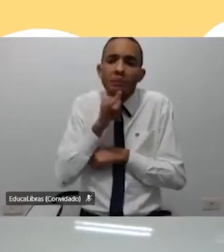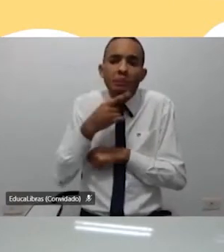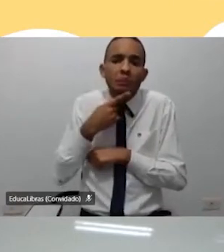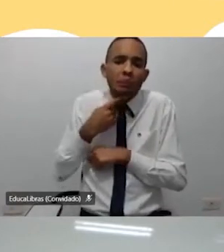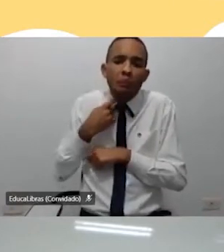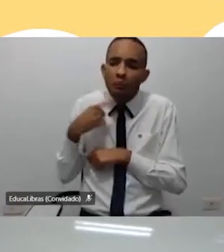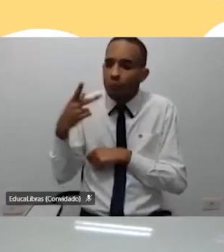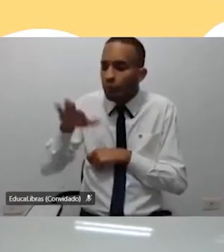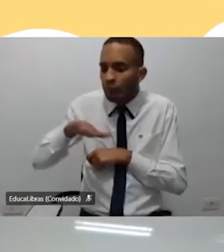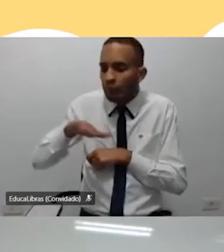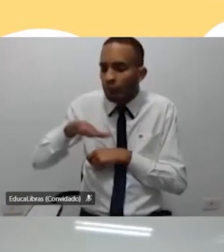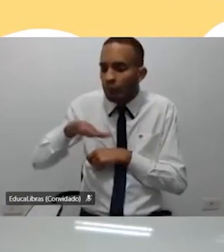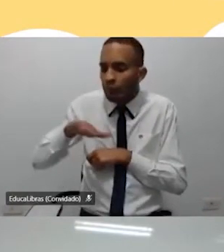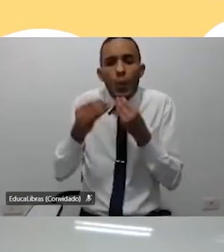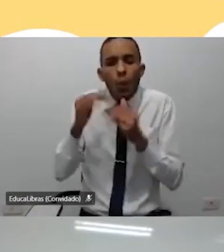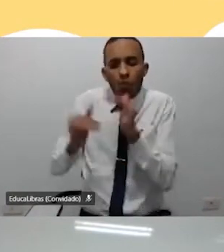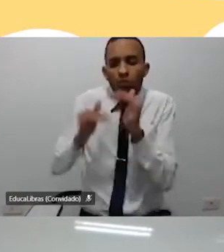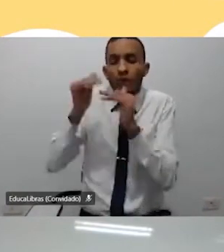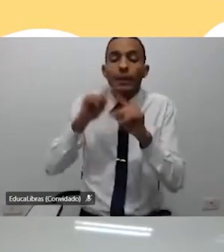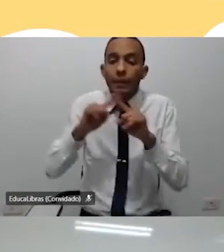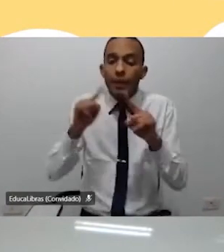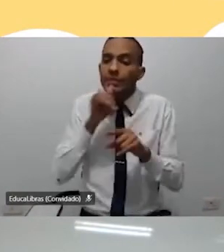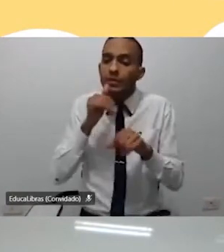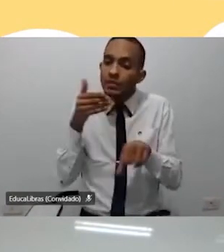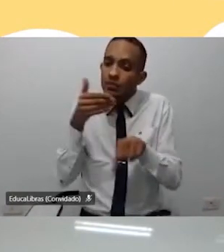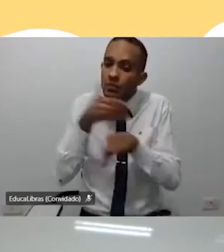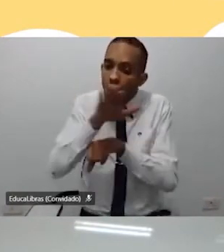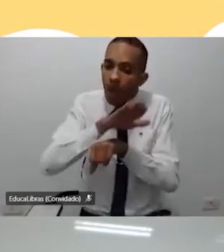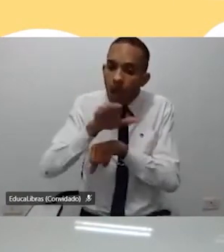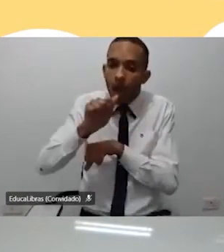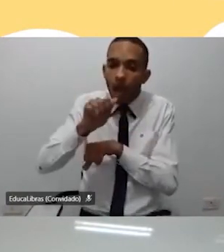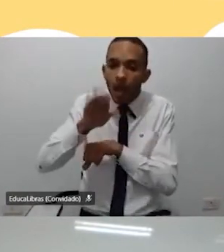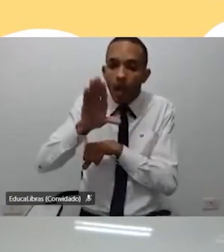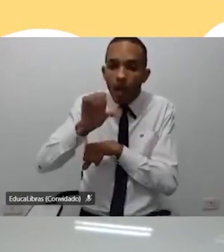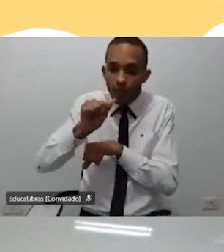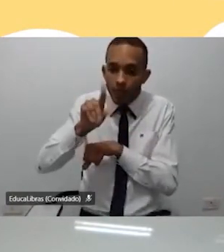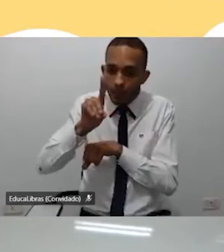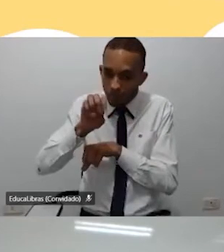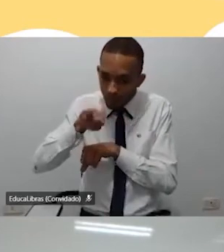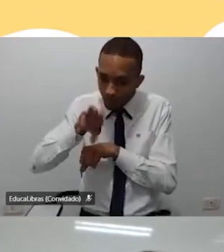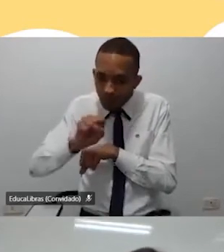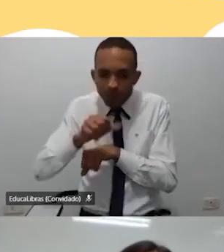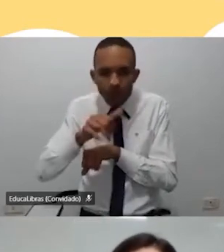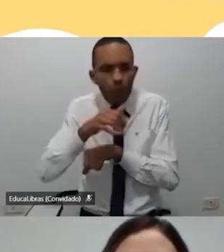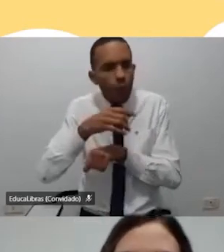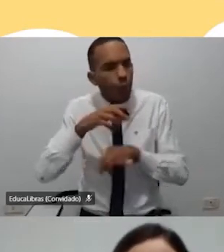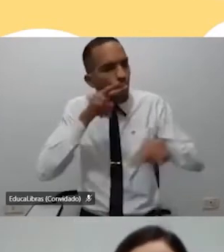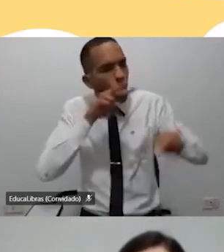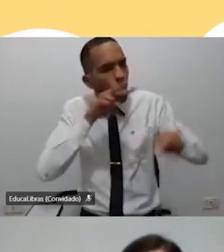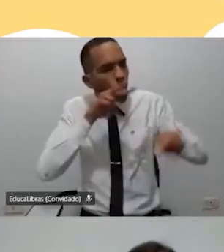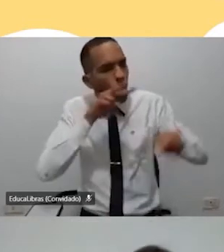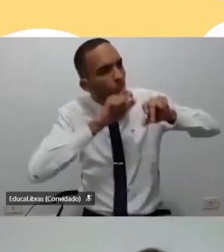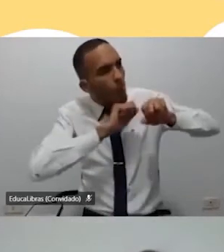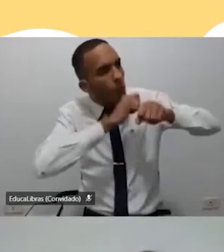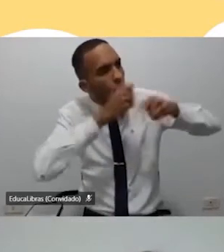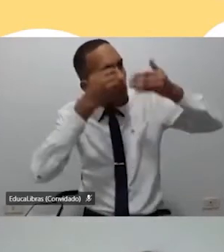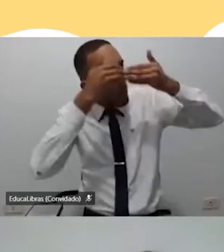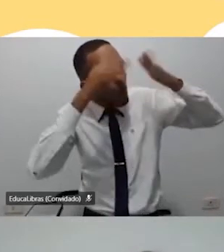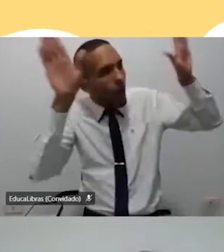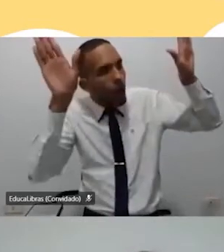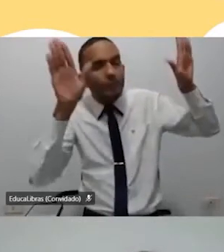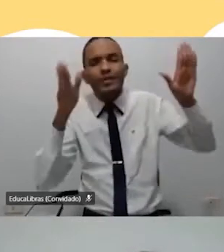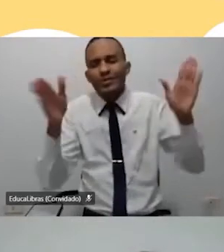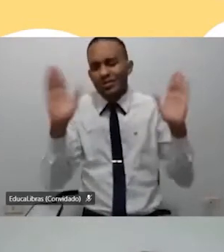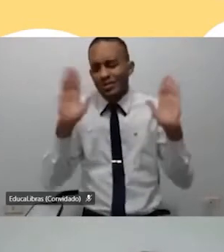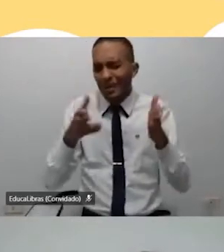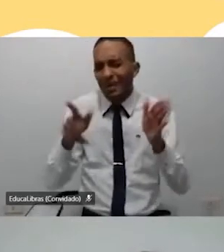naquilo, como eu poderia me desenvolver. Quando eu entrei na academia do CAR, eu pude ter essa visão mais ampla. Então, quando eu entrei na academia, eu já era do